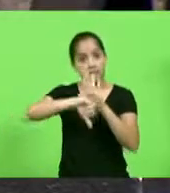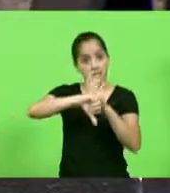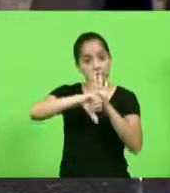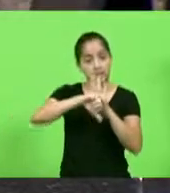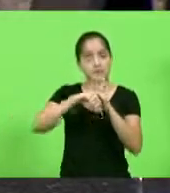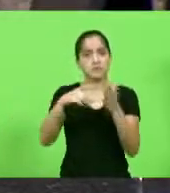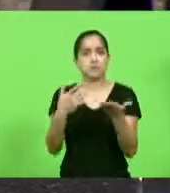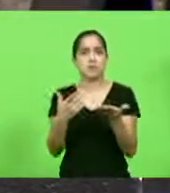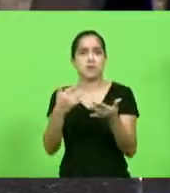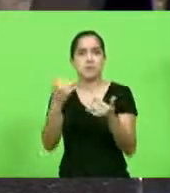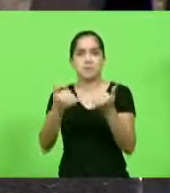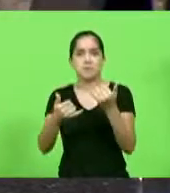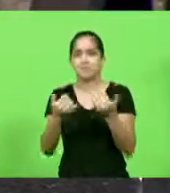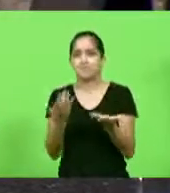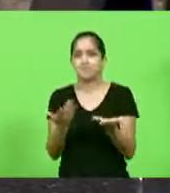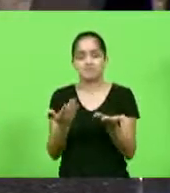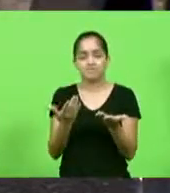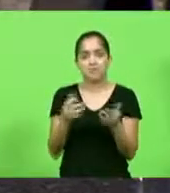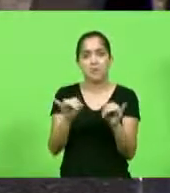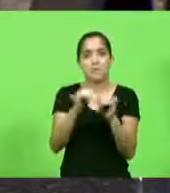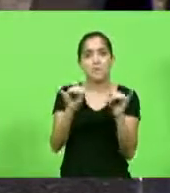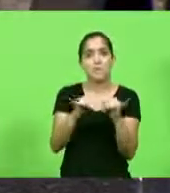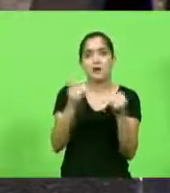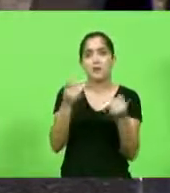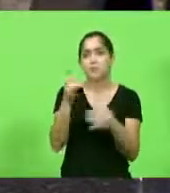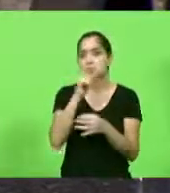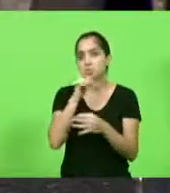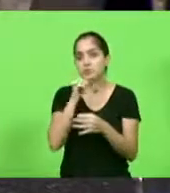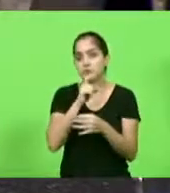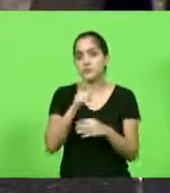mentiras em placas de obras. Pode passar o vídeo.